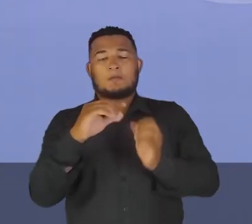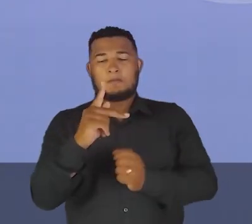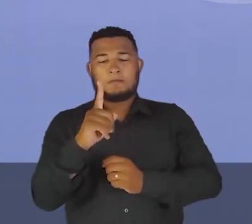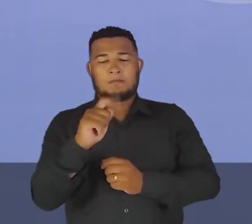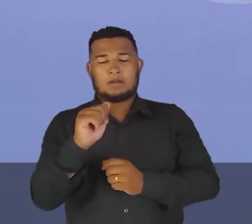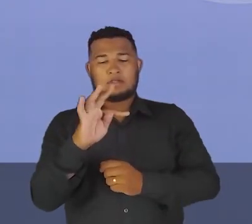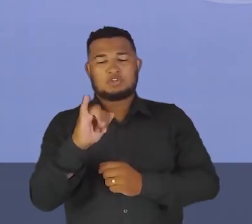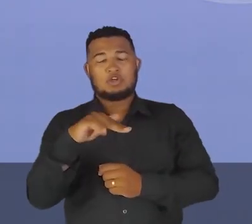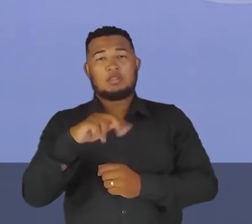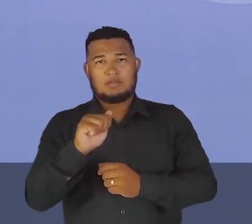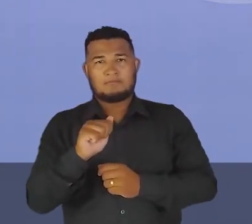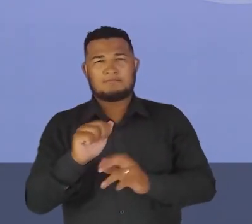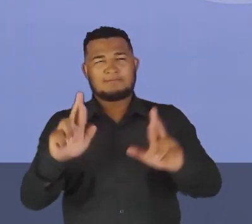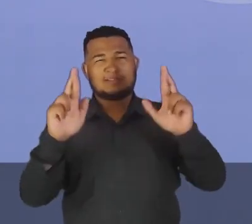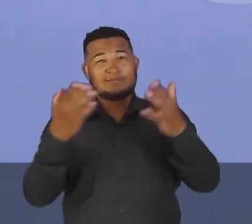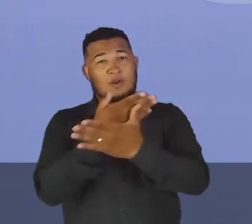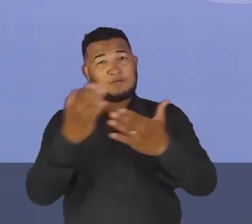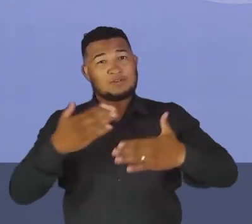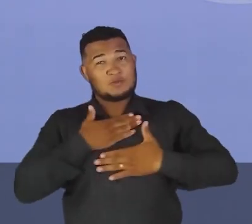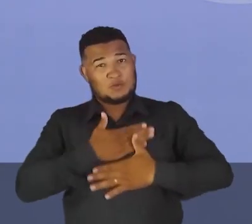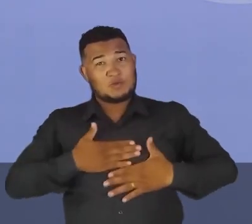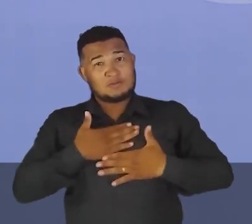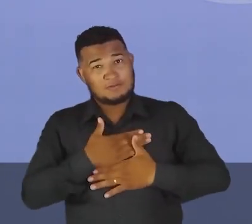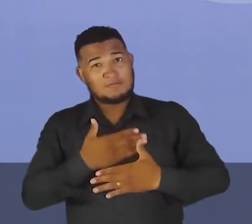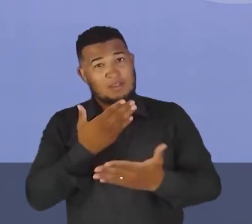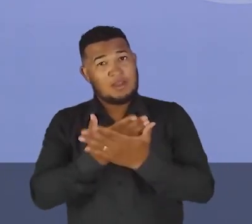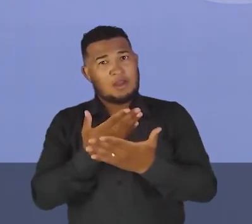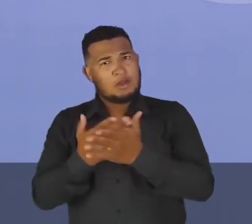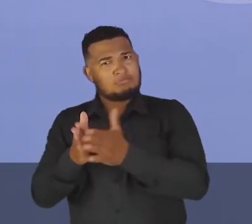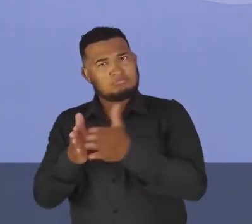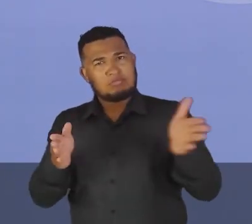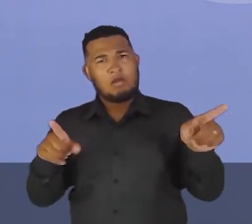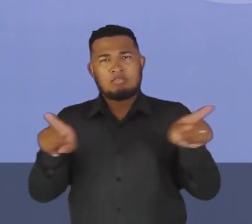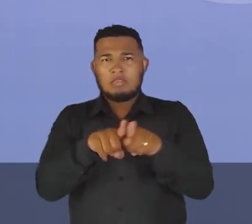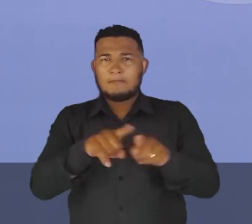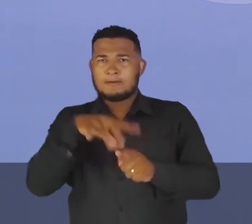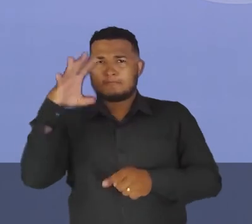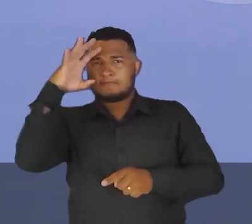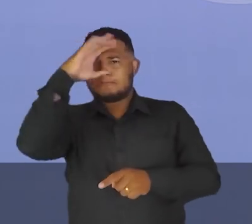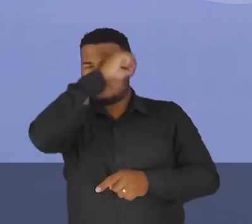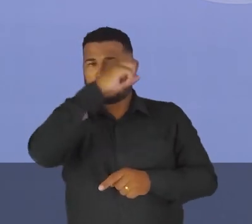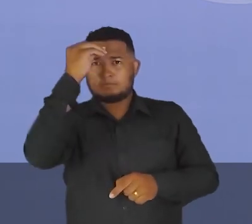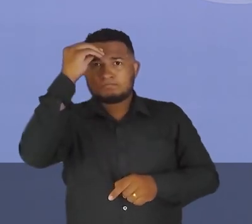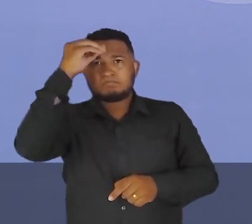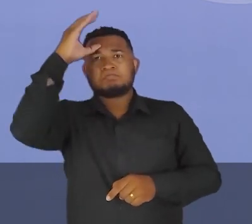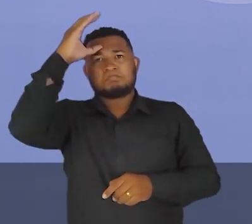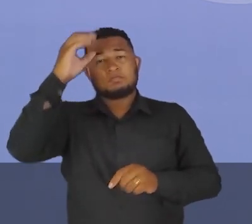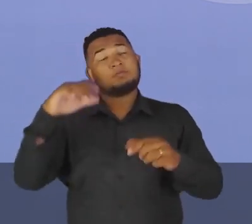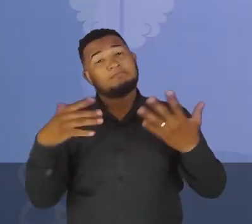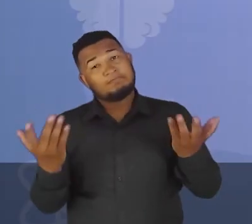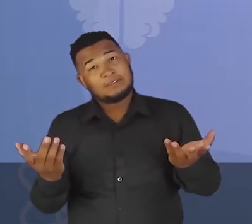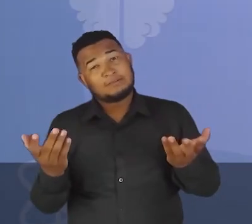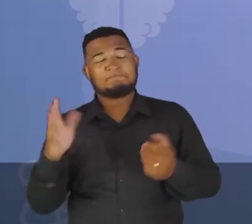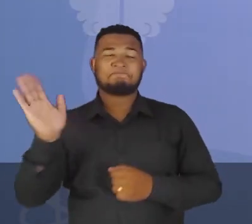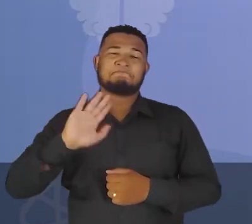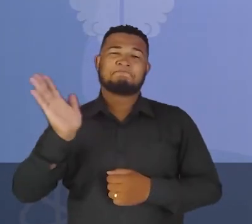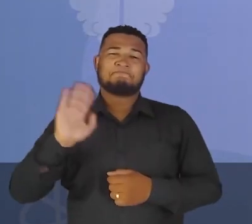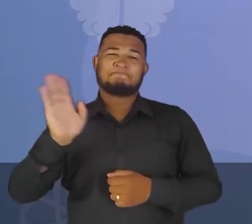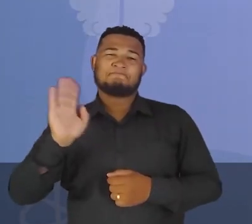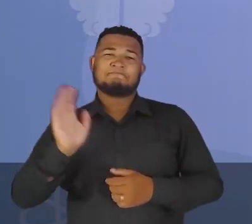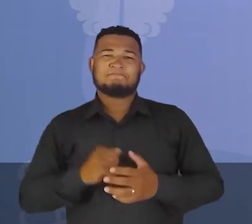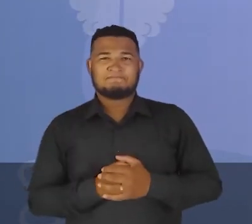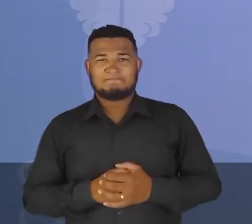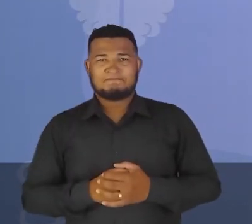Eu espero que vocês tenham gostado dessa aula, tá? E que vocês tenham aprendido bastante com a ideia de educação ambiental e até a próxima!